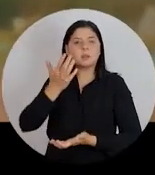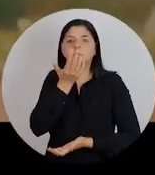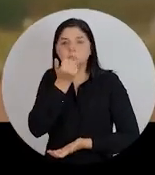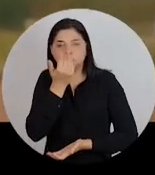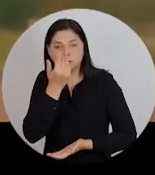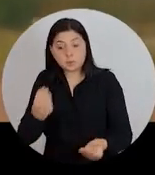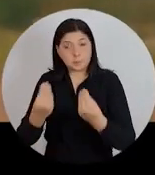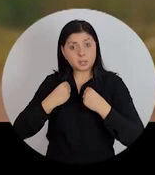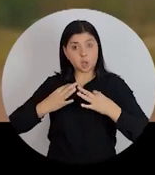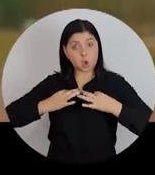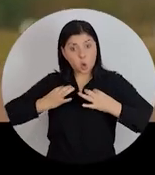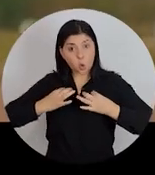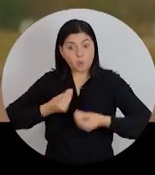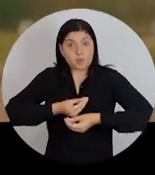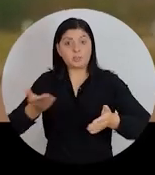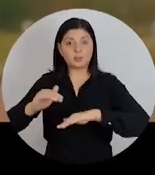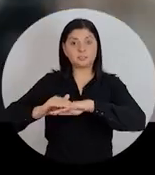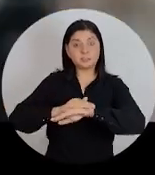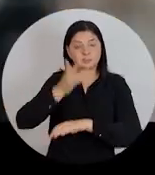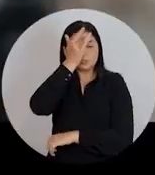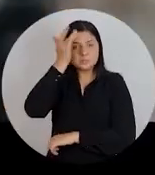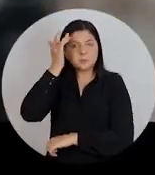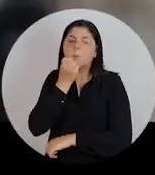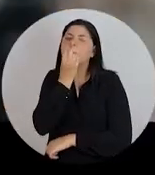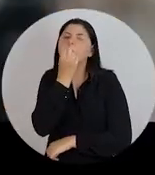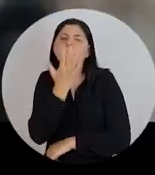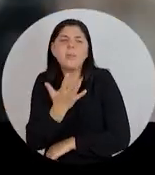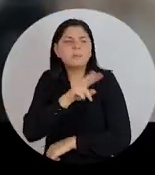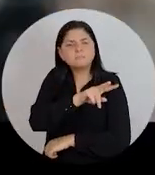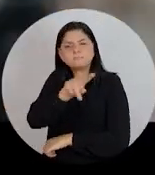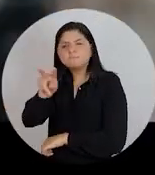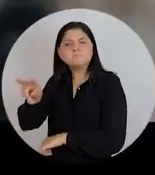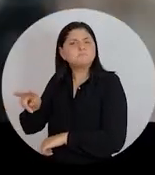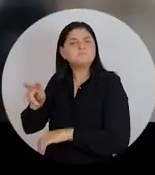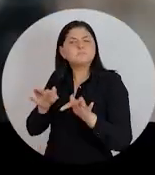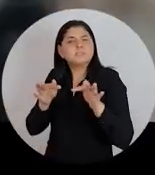básica, ela traz roupa, ela traz calçado para as pessoas. Ela faz o bem sem olhar quem.